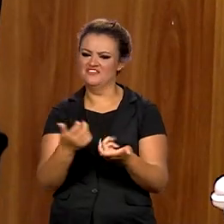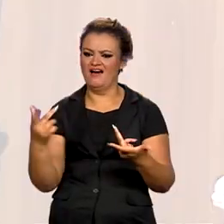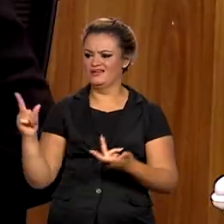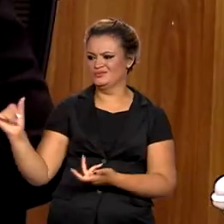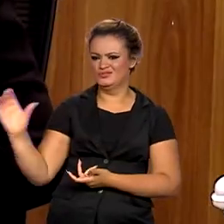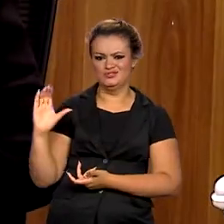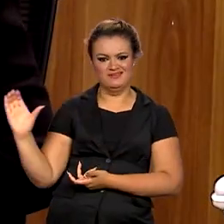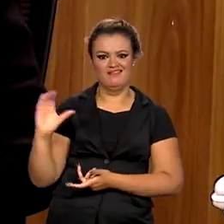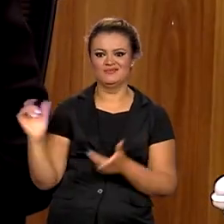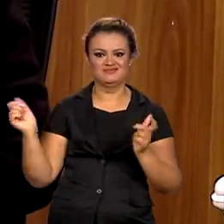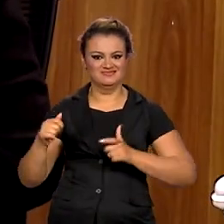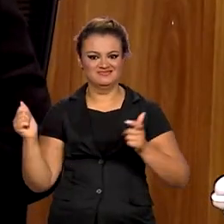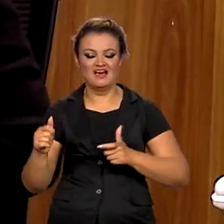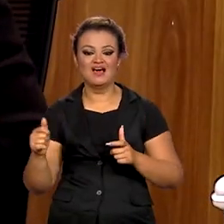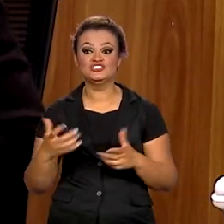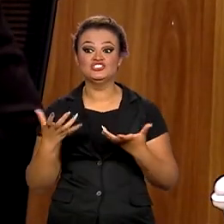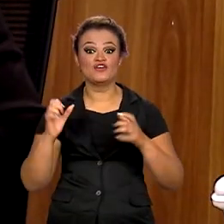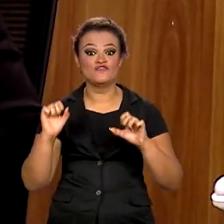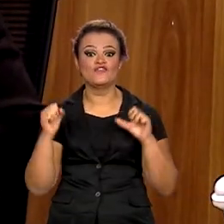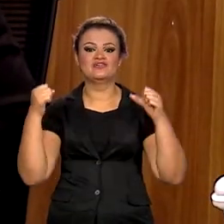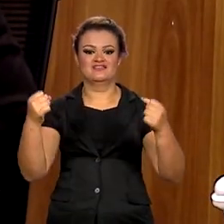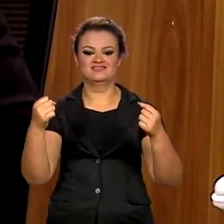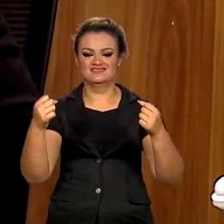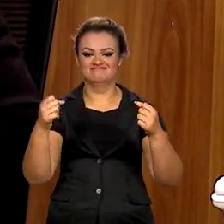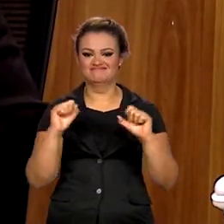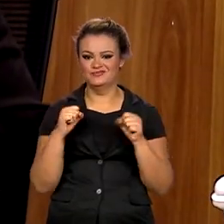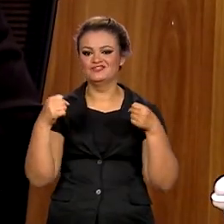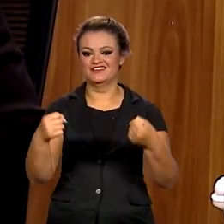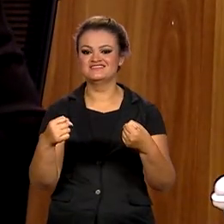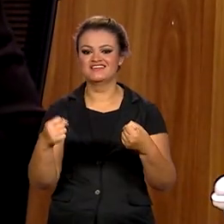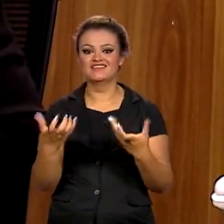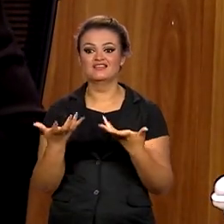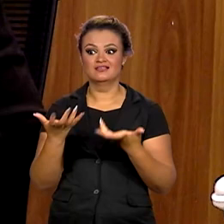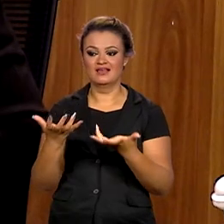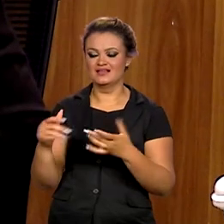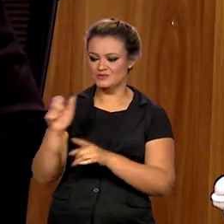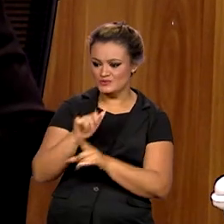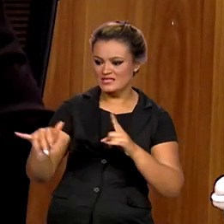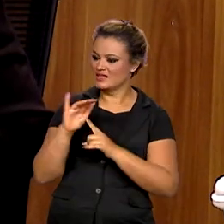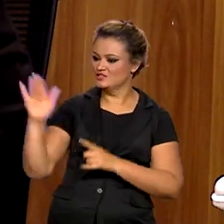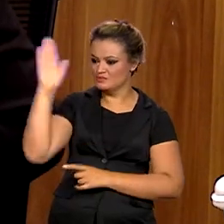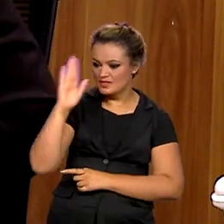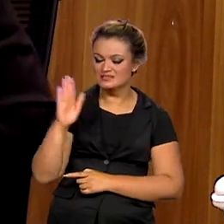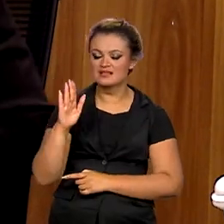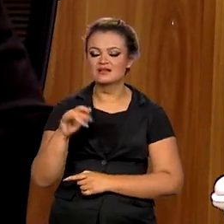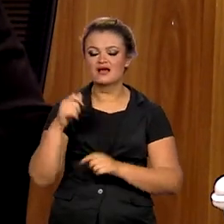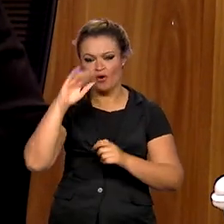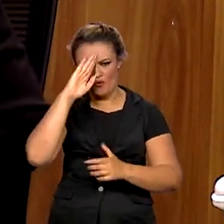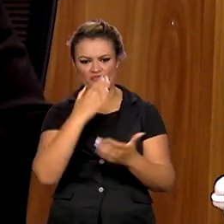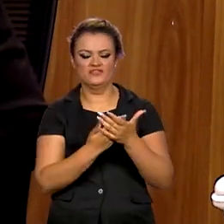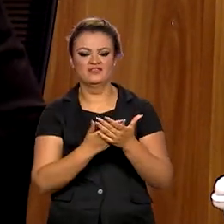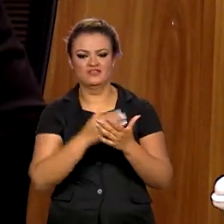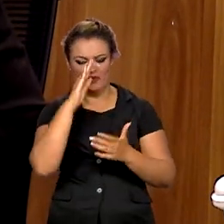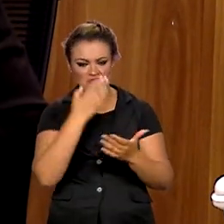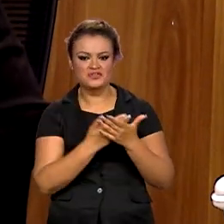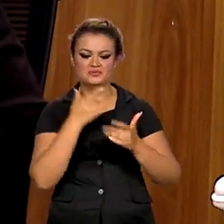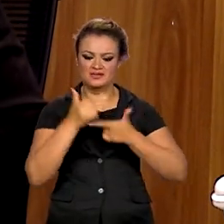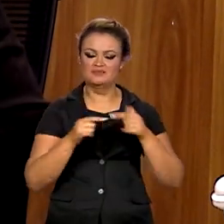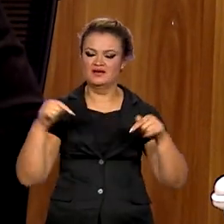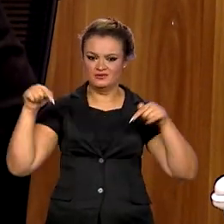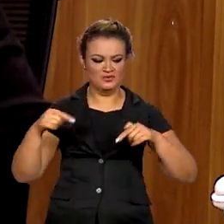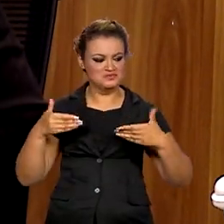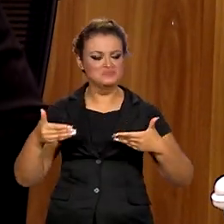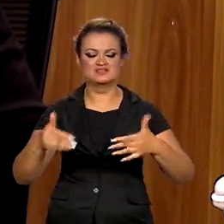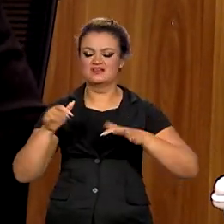renda. Queremos cada vez mais fortalecer e fazer com que a sociedade brasileira tenha confiança no trabalho que a gente